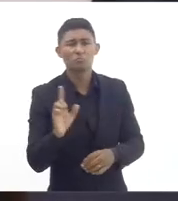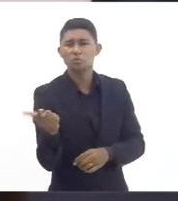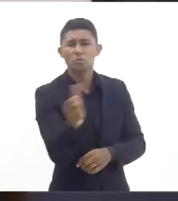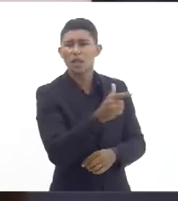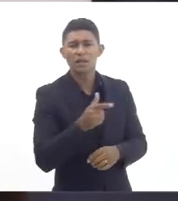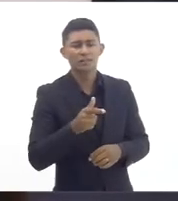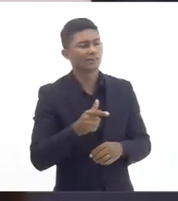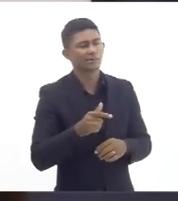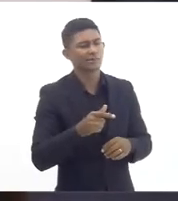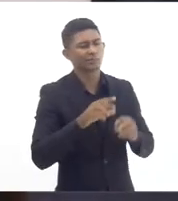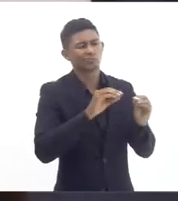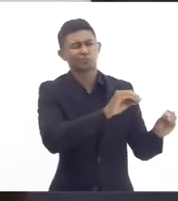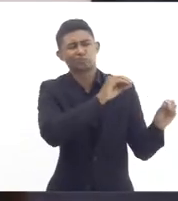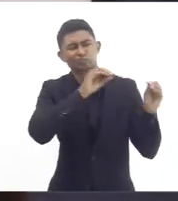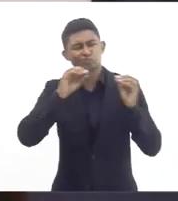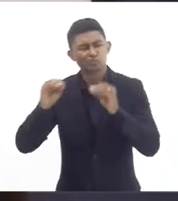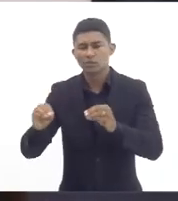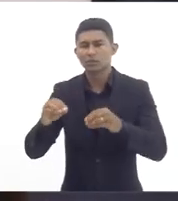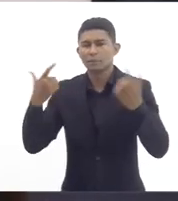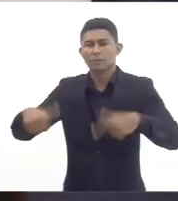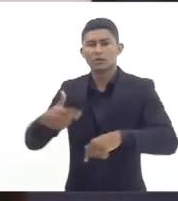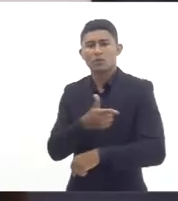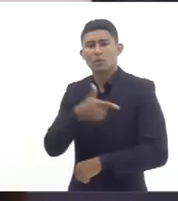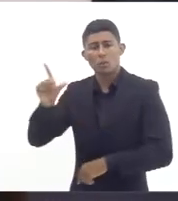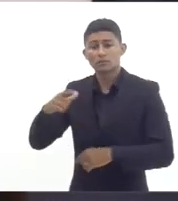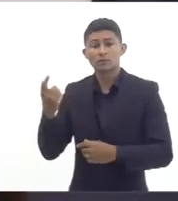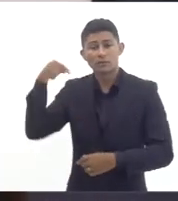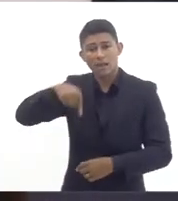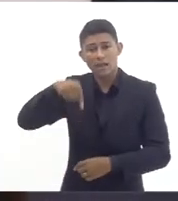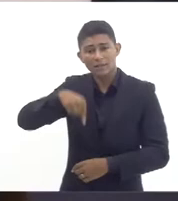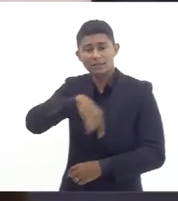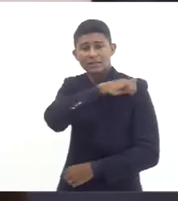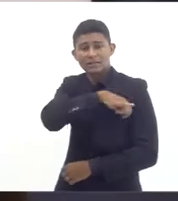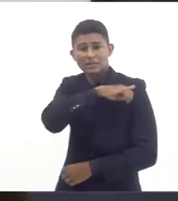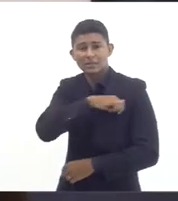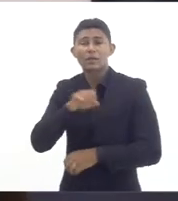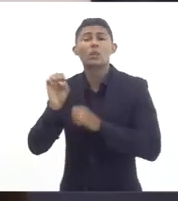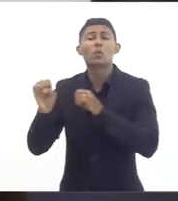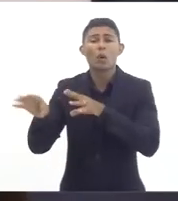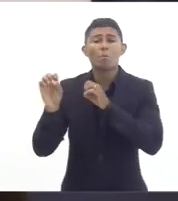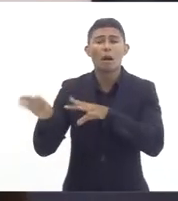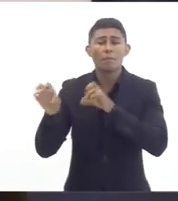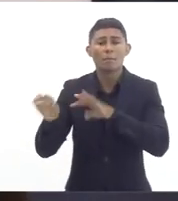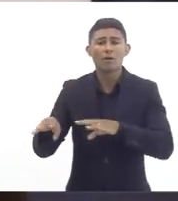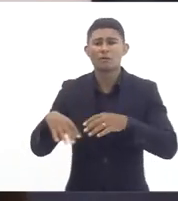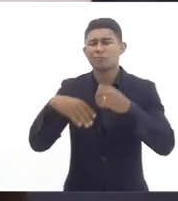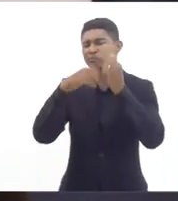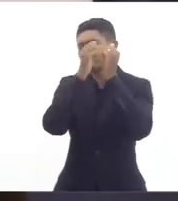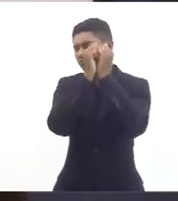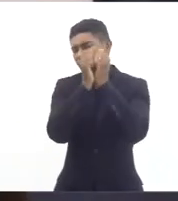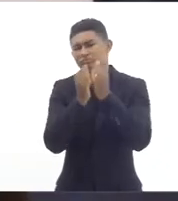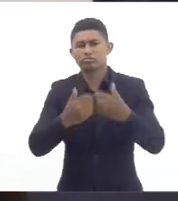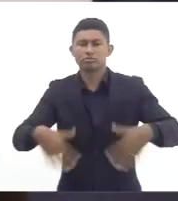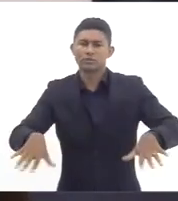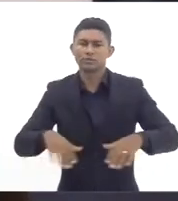precarizando cada vez mais a educação dentro do nosso estado além disso